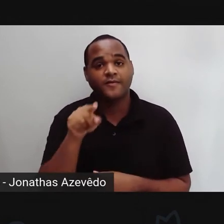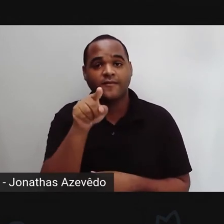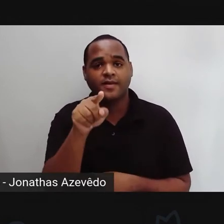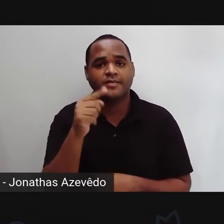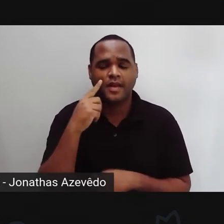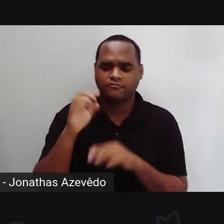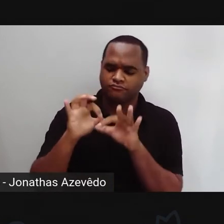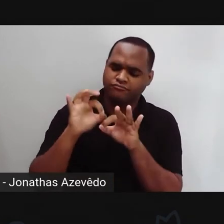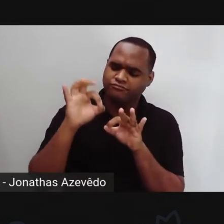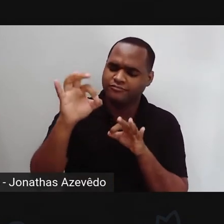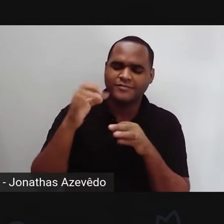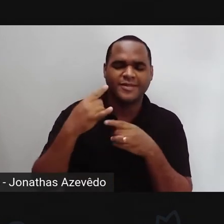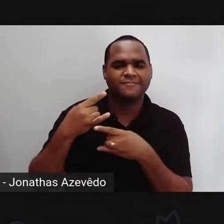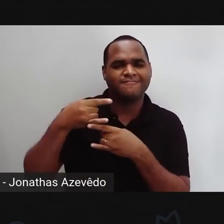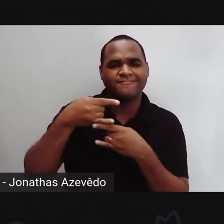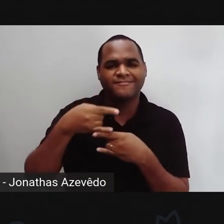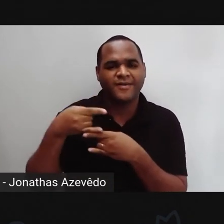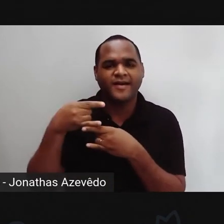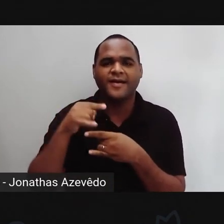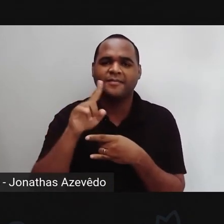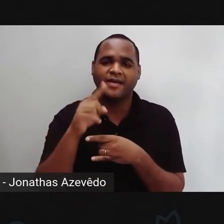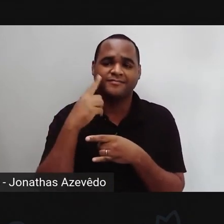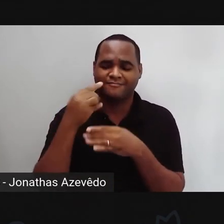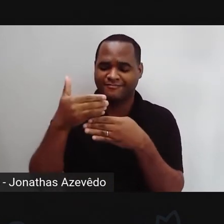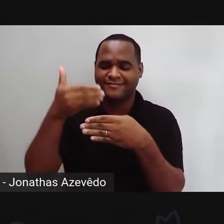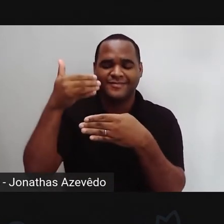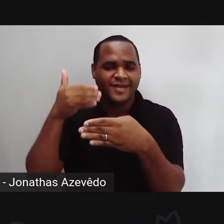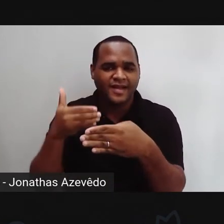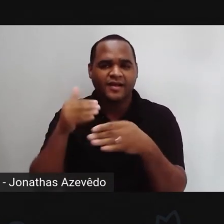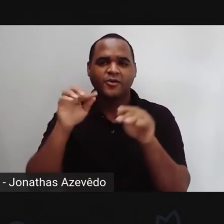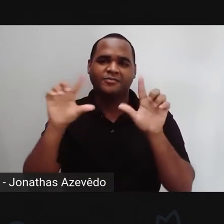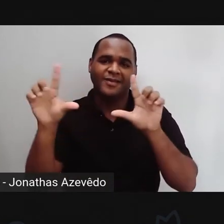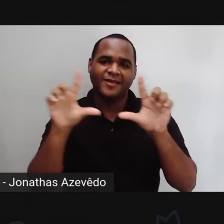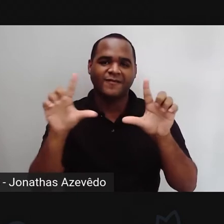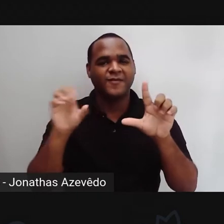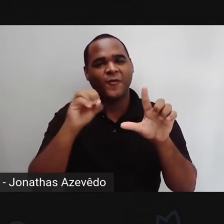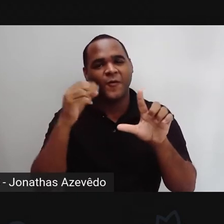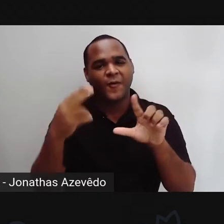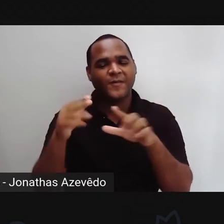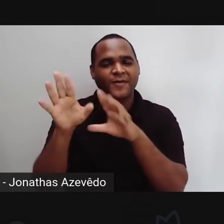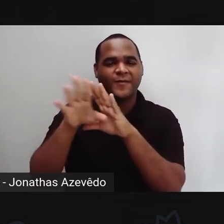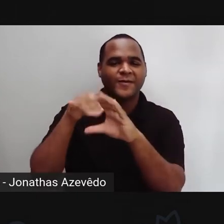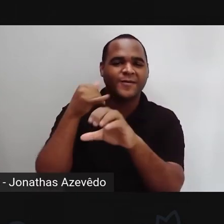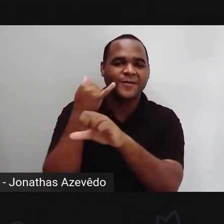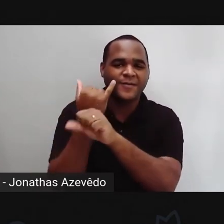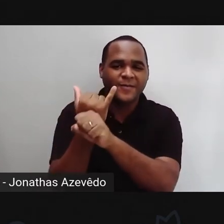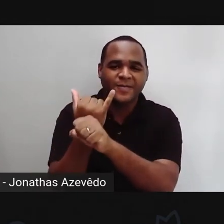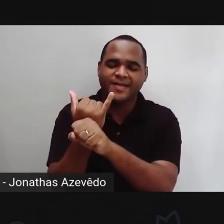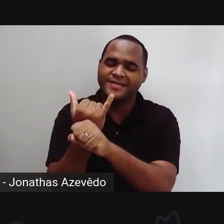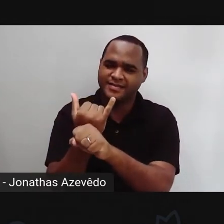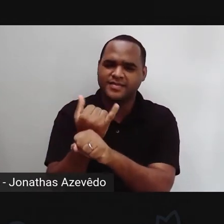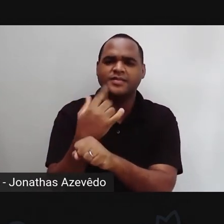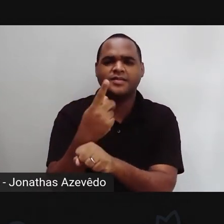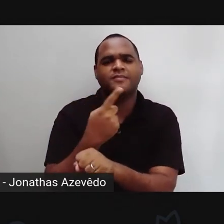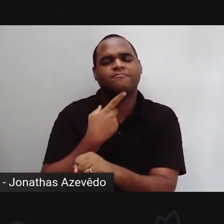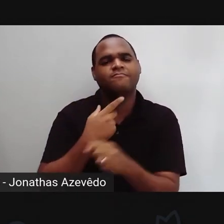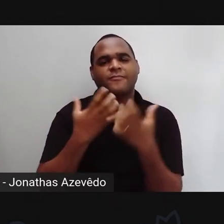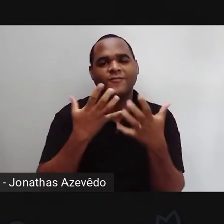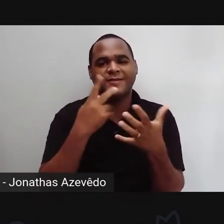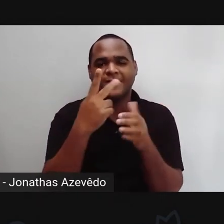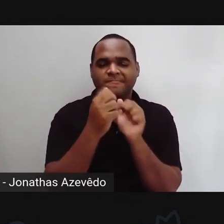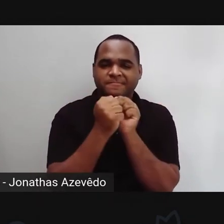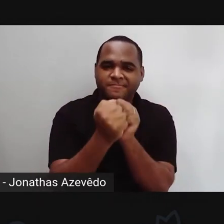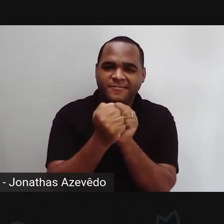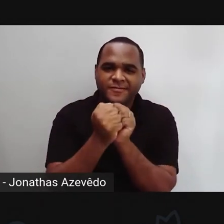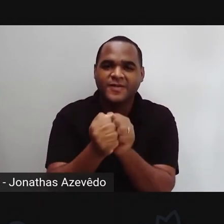distante, mesmo que do outro lado da tela, na televisão ou pelo YouTube, deseja aí acompanhar